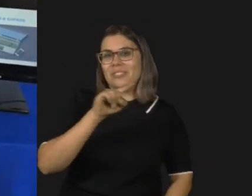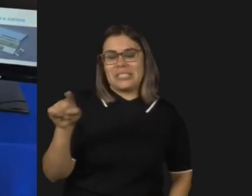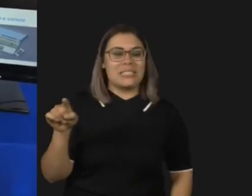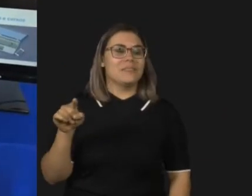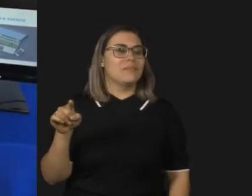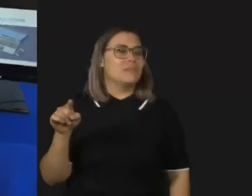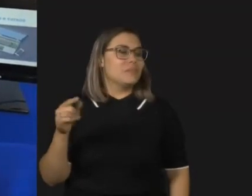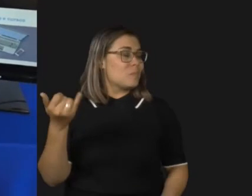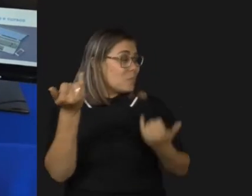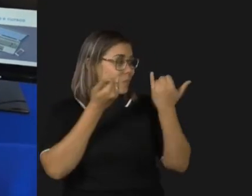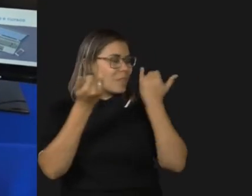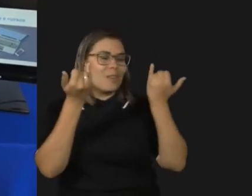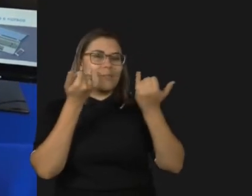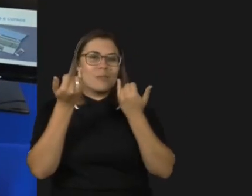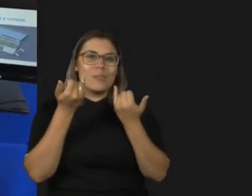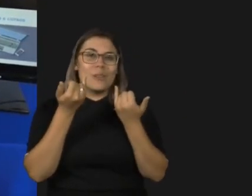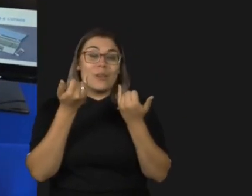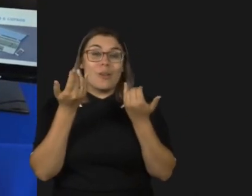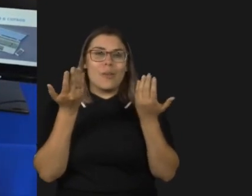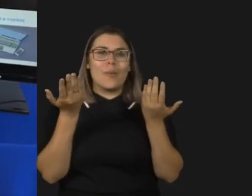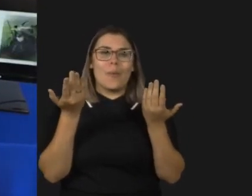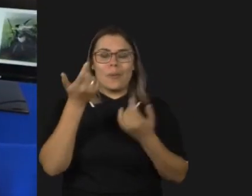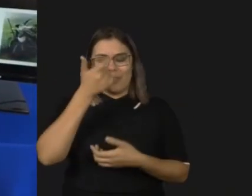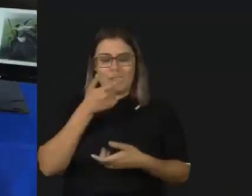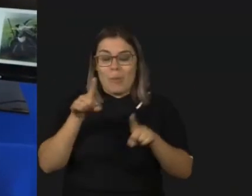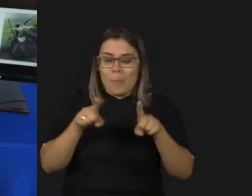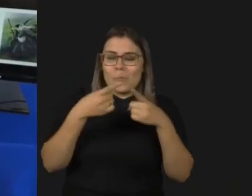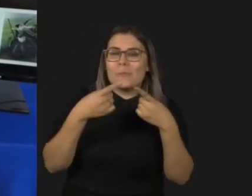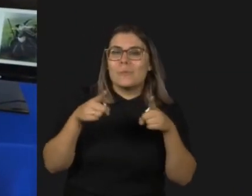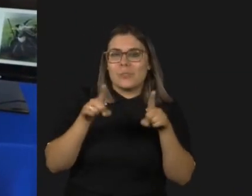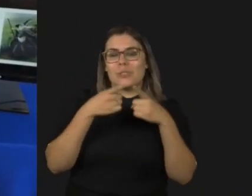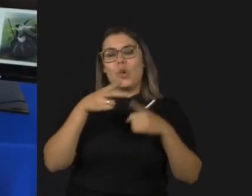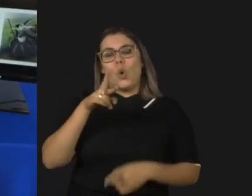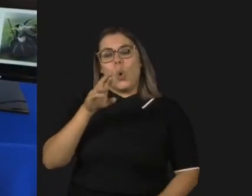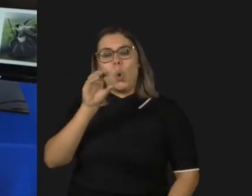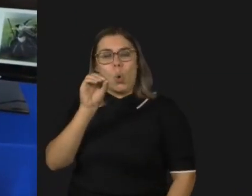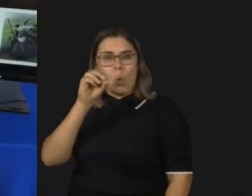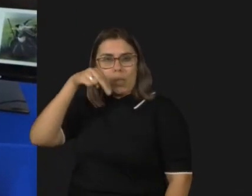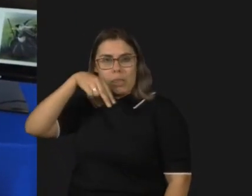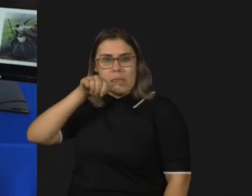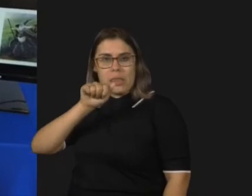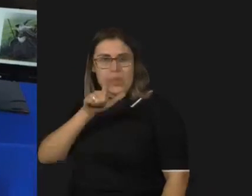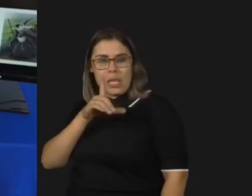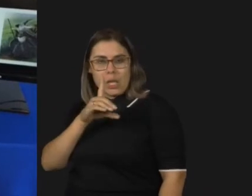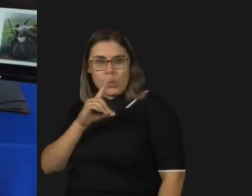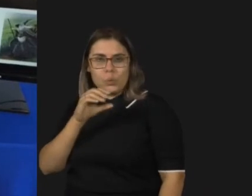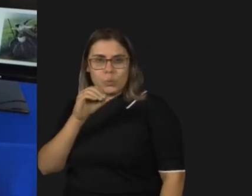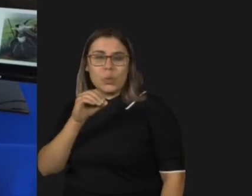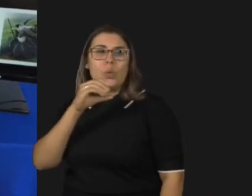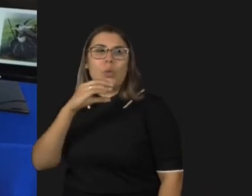esse é o hino do autista composto por Ronaldo Cruz e que aqui vai ter uma tônica muito mais potente